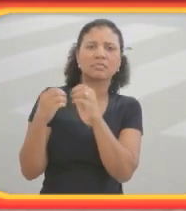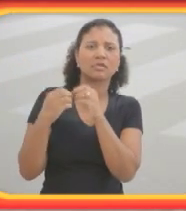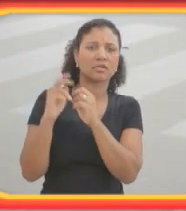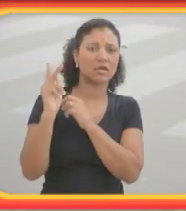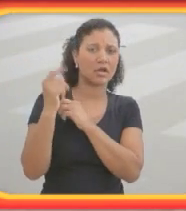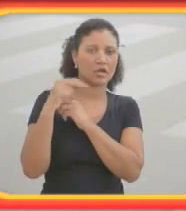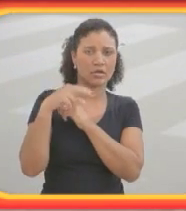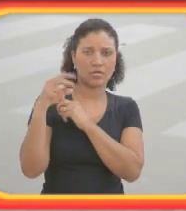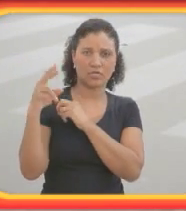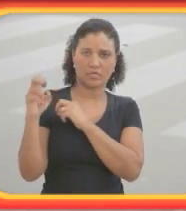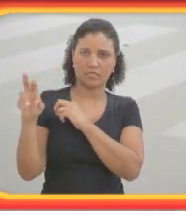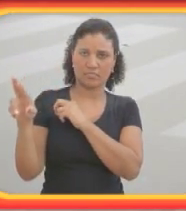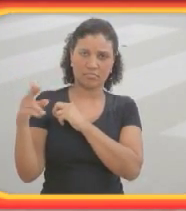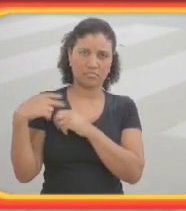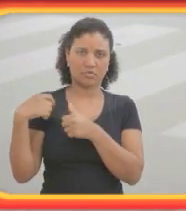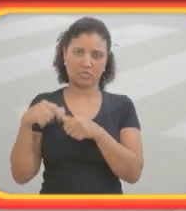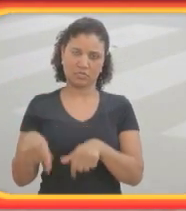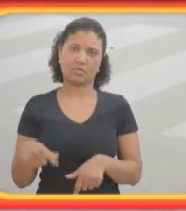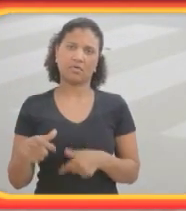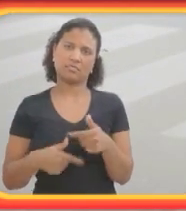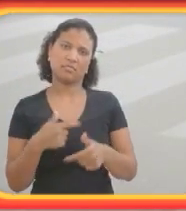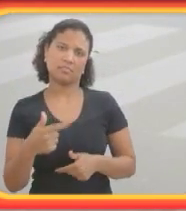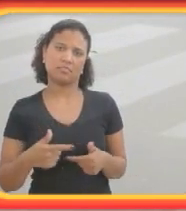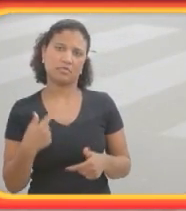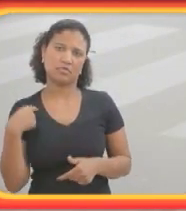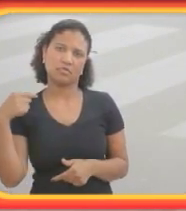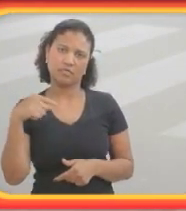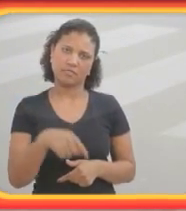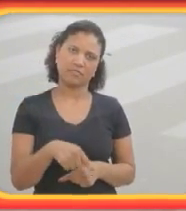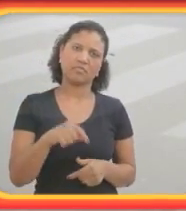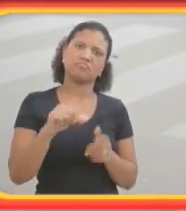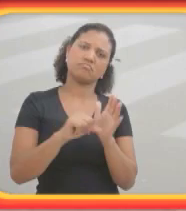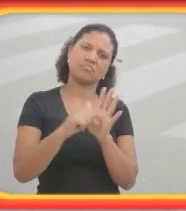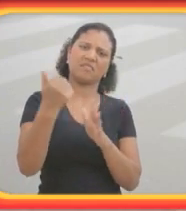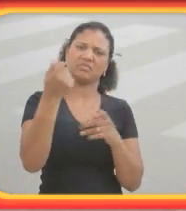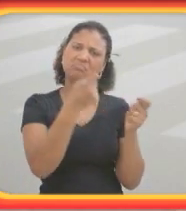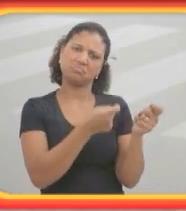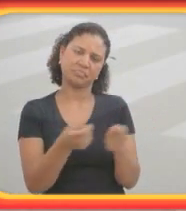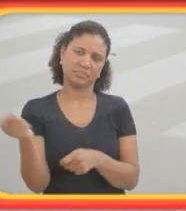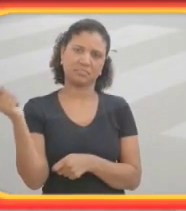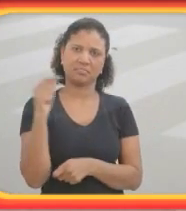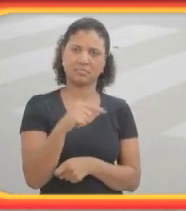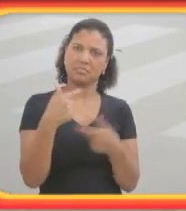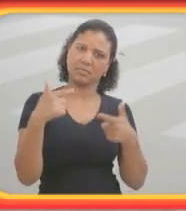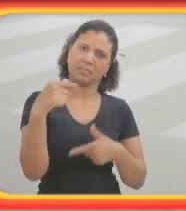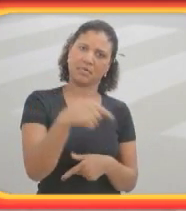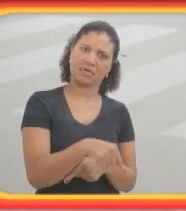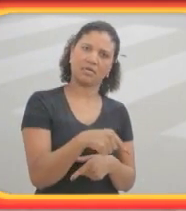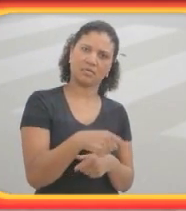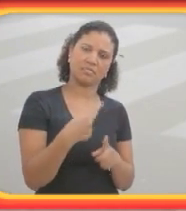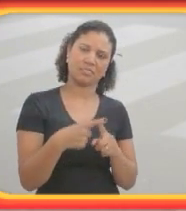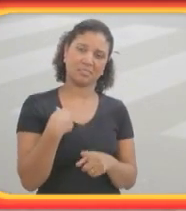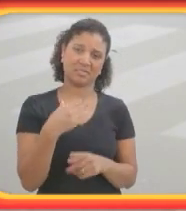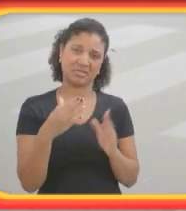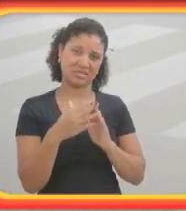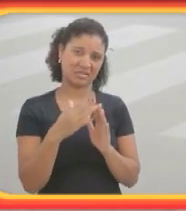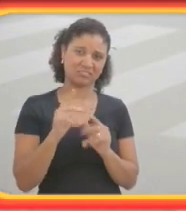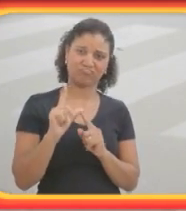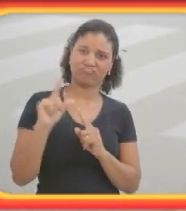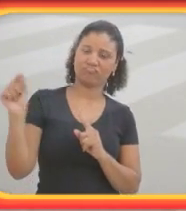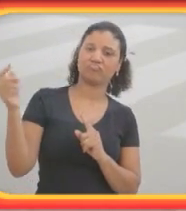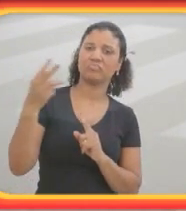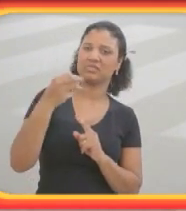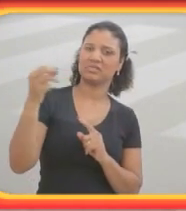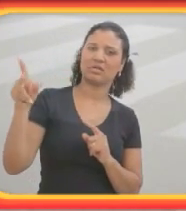Eu venho aqui uma vez por semana para trabalhar aqui, porque a minha casa é a 300 quilômetros daqui,